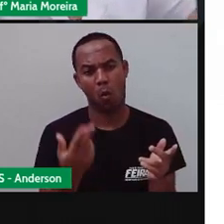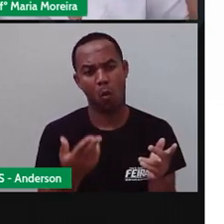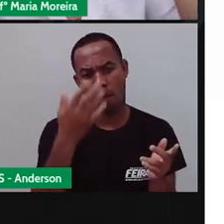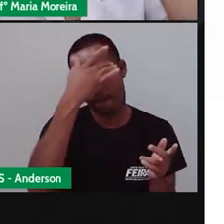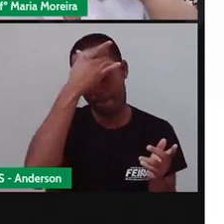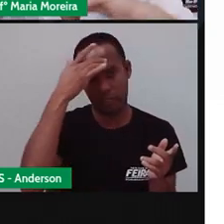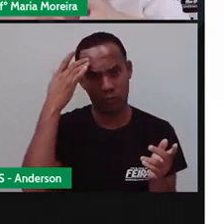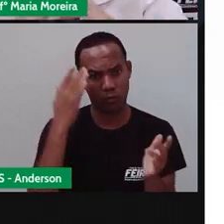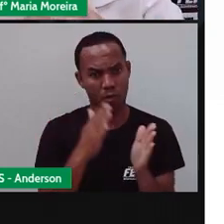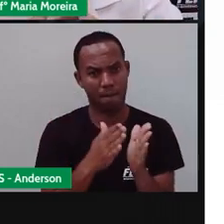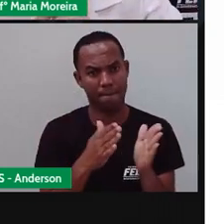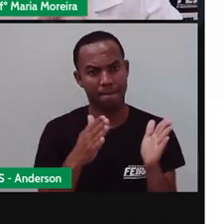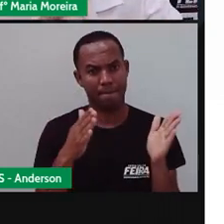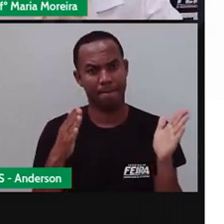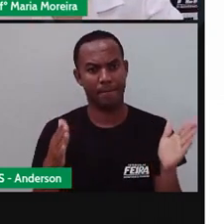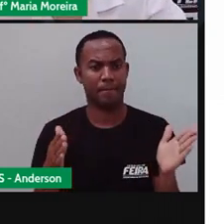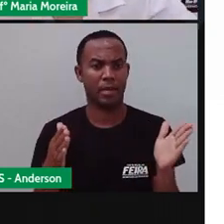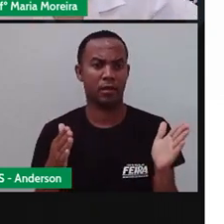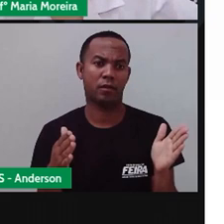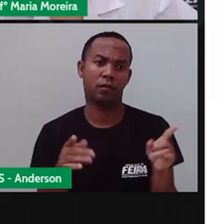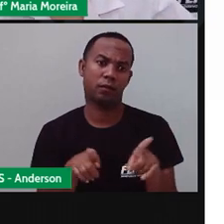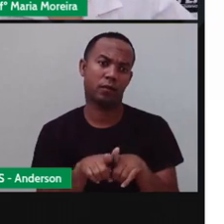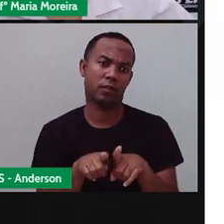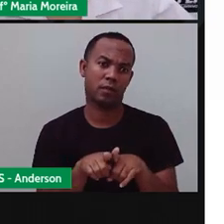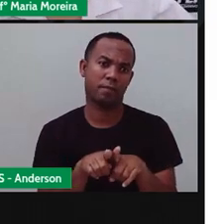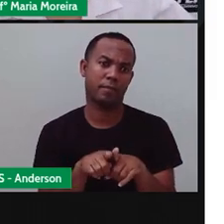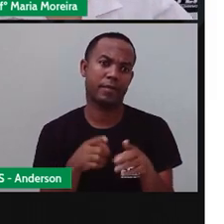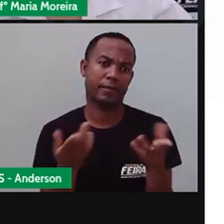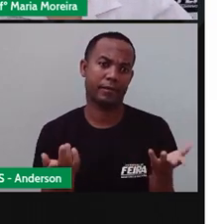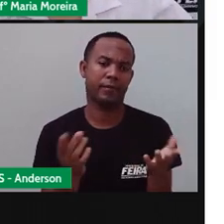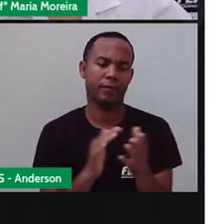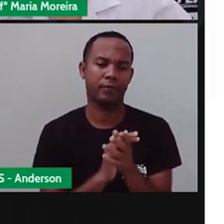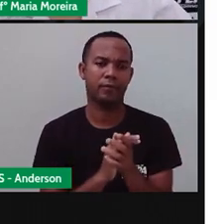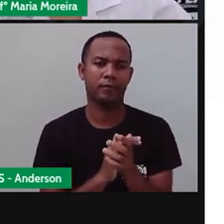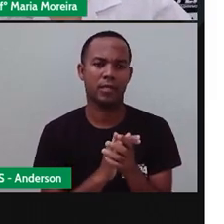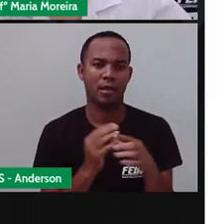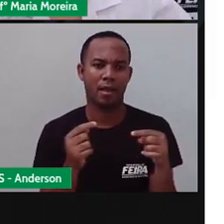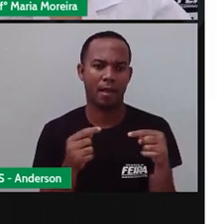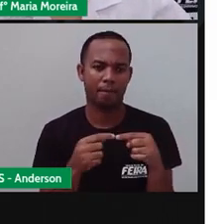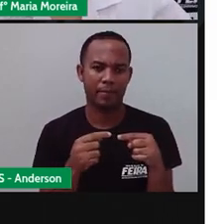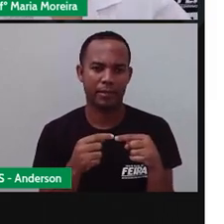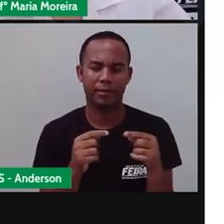e faço o quê? diminuo para caber no meu material.